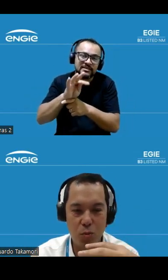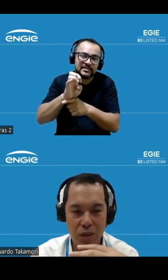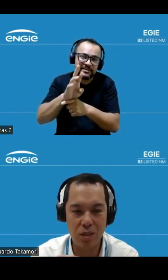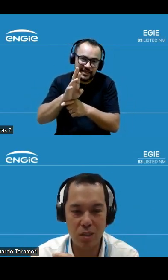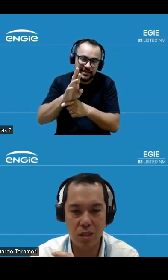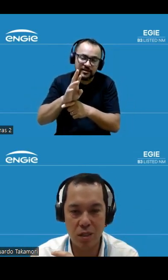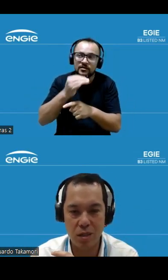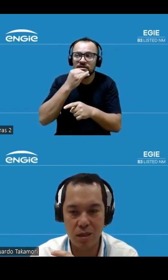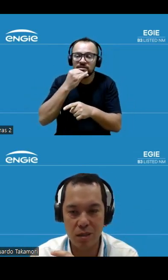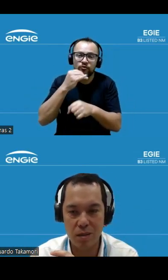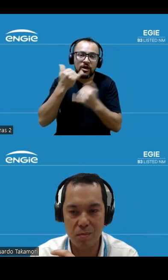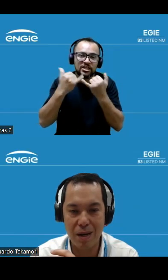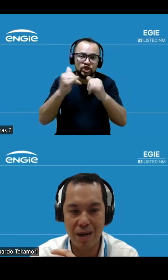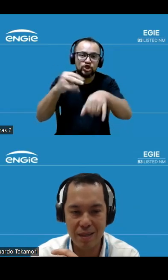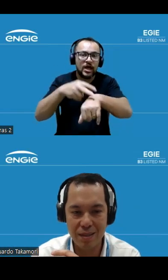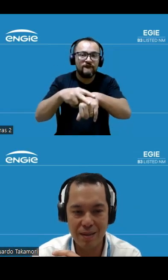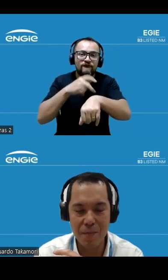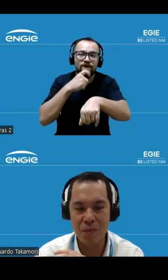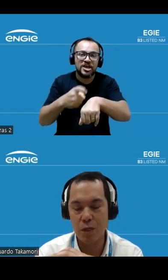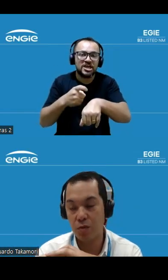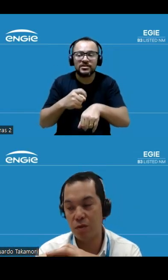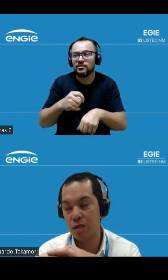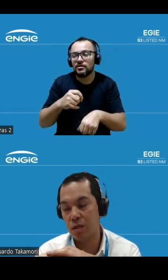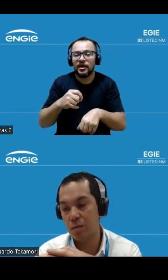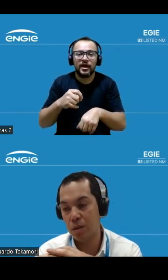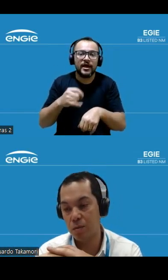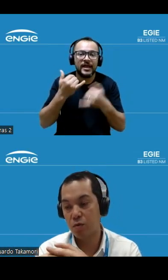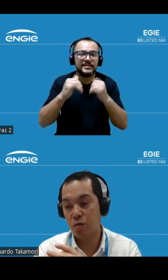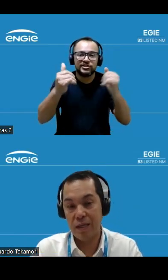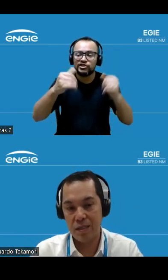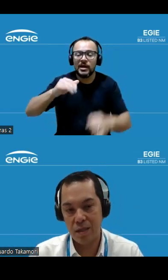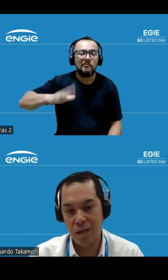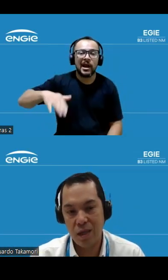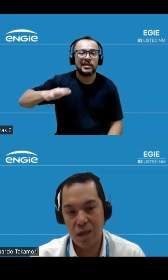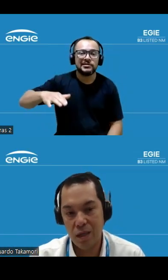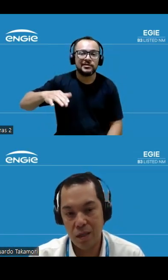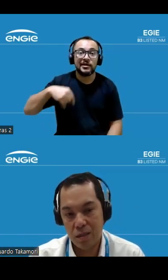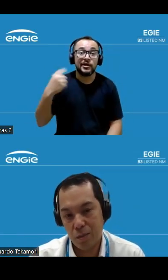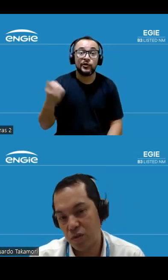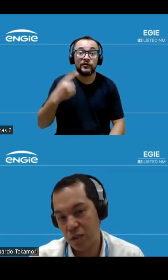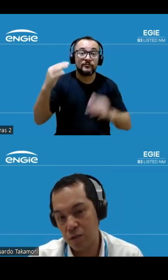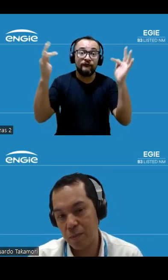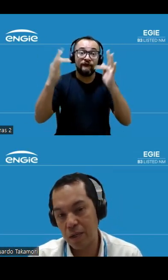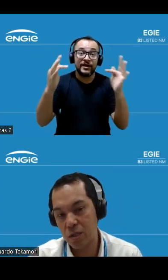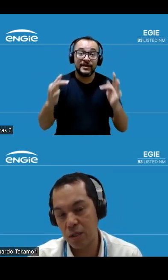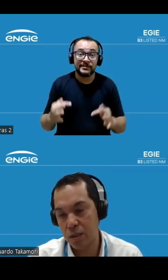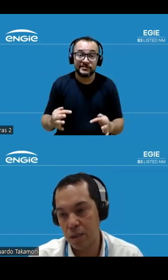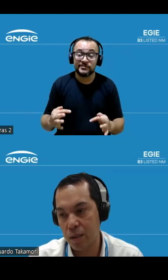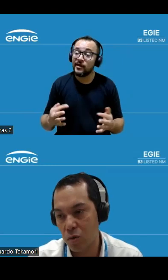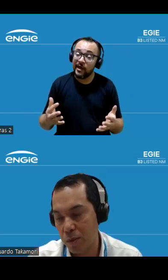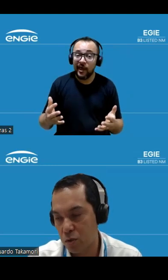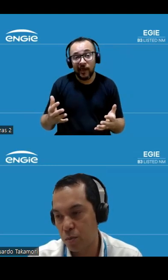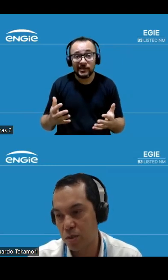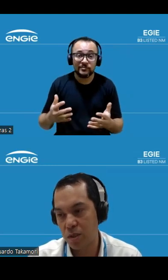quanto por uma energia barata a gente fica muito feliz e estamos fazendo a nossa parte aqui